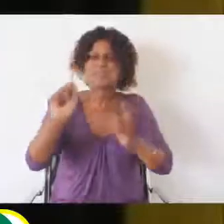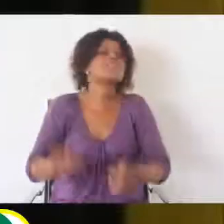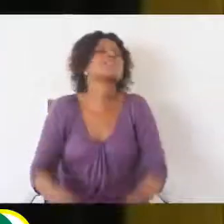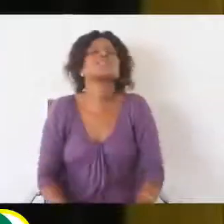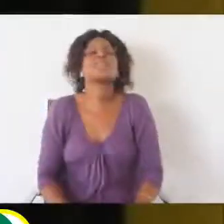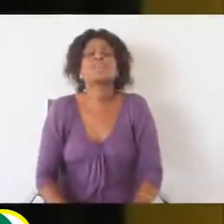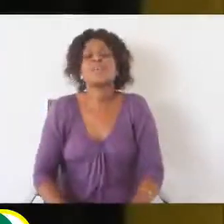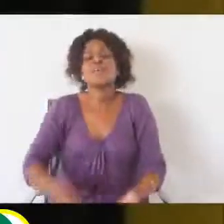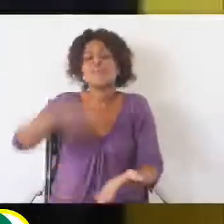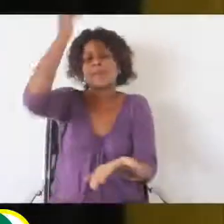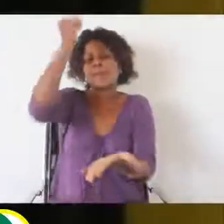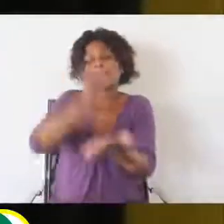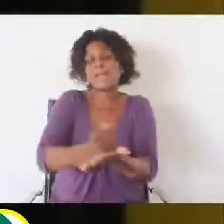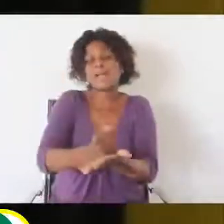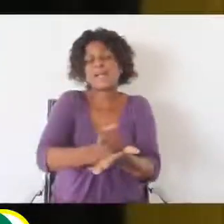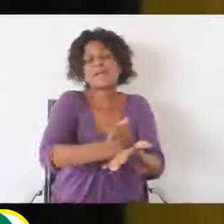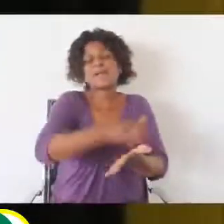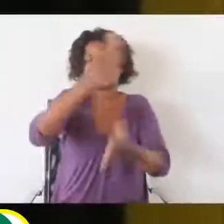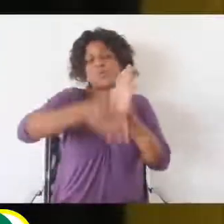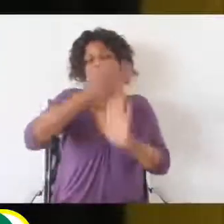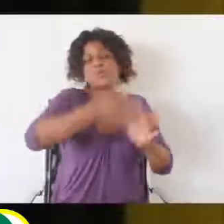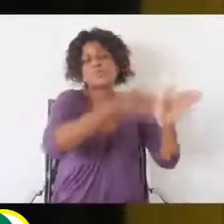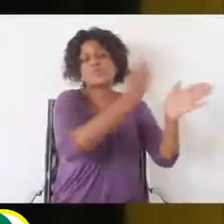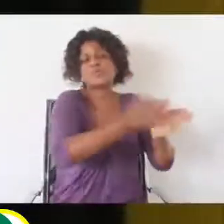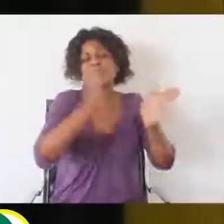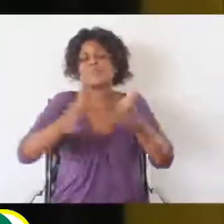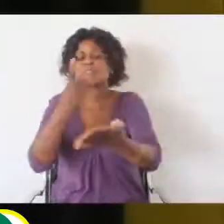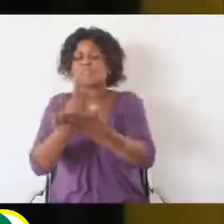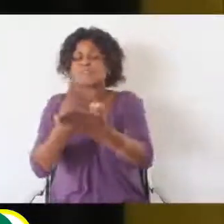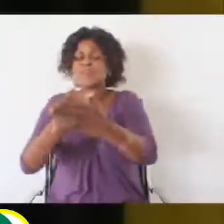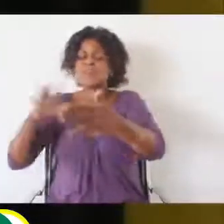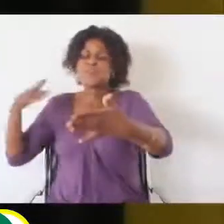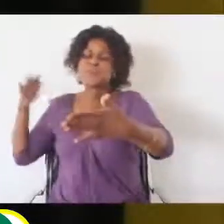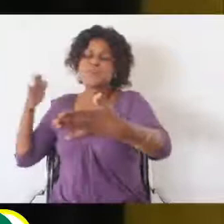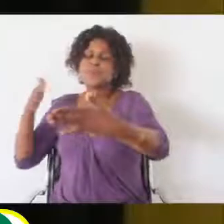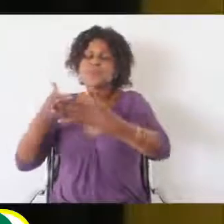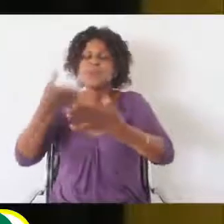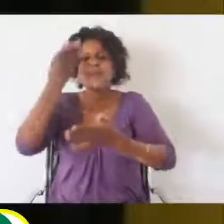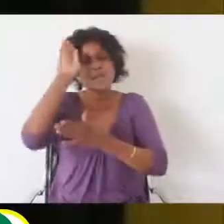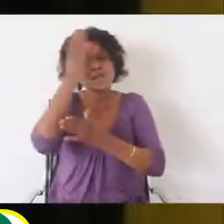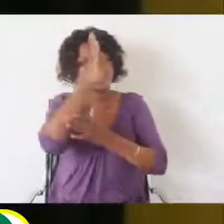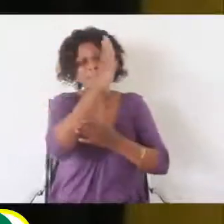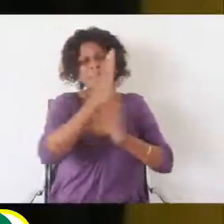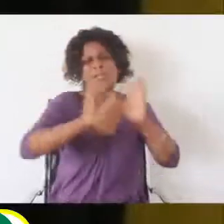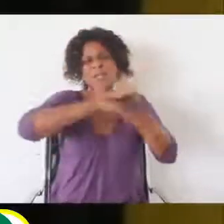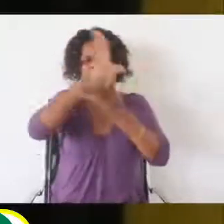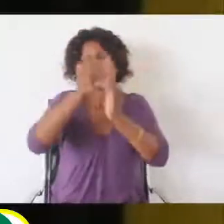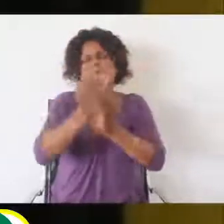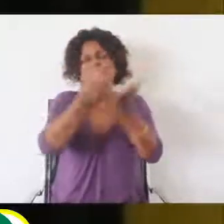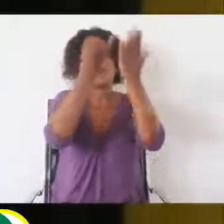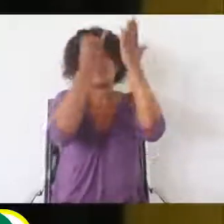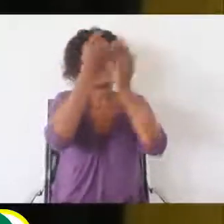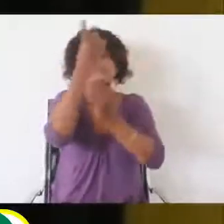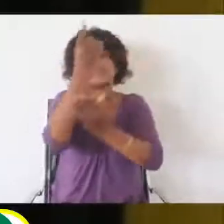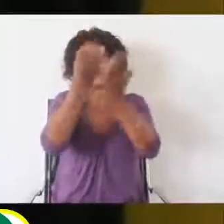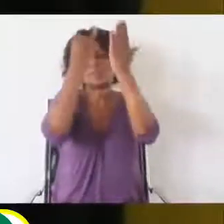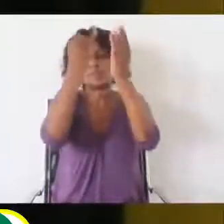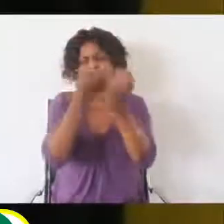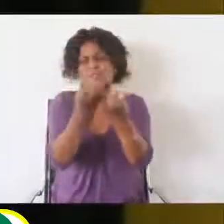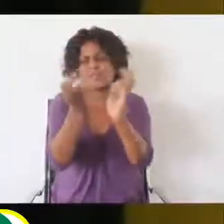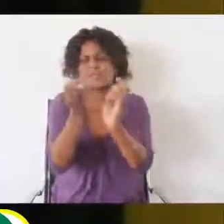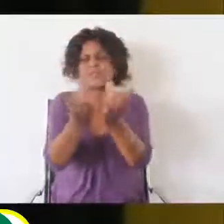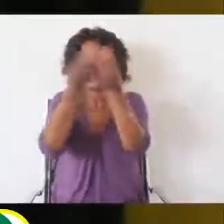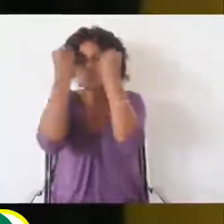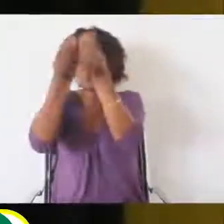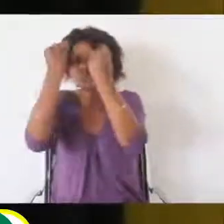culminar de uma fase importante no percurso académico de um total de 616 estudantes de diversos cursos ministrados